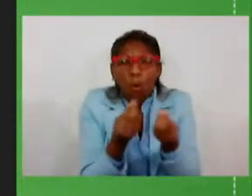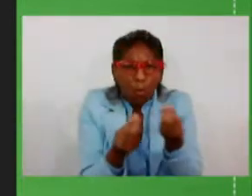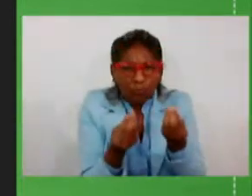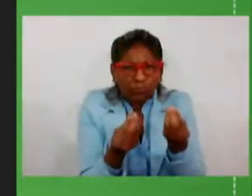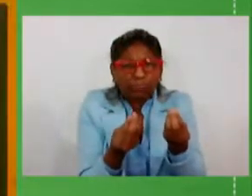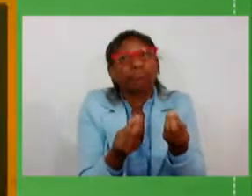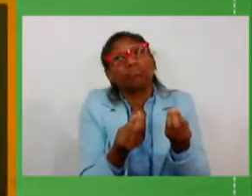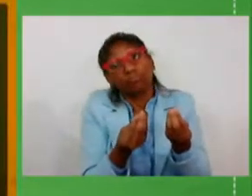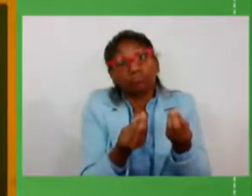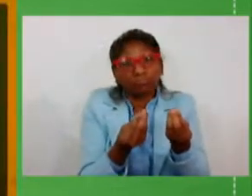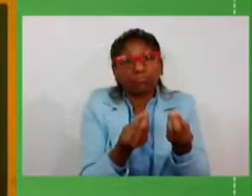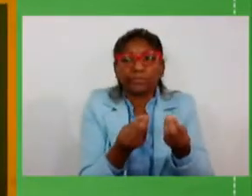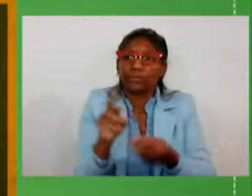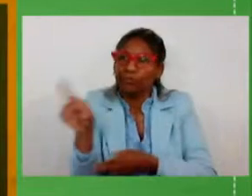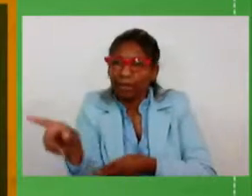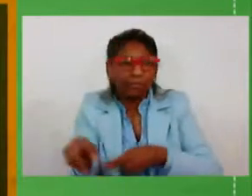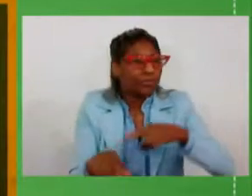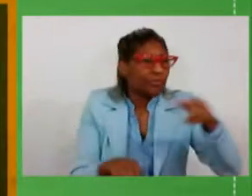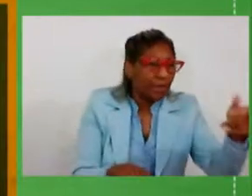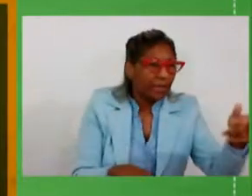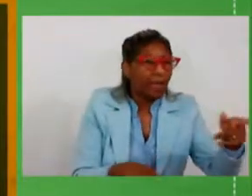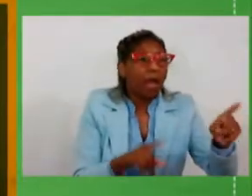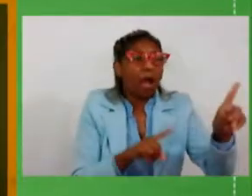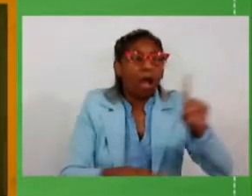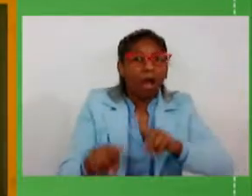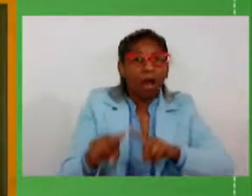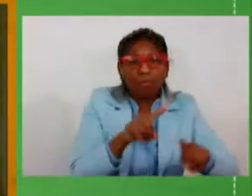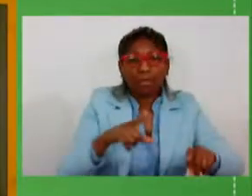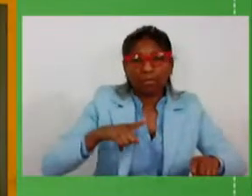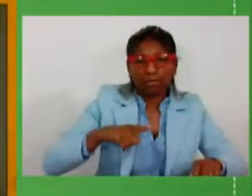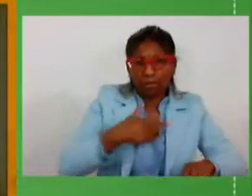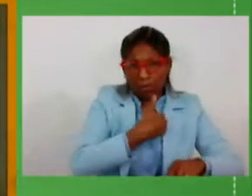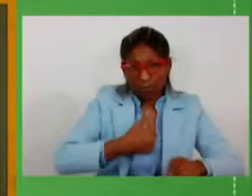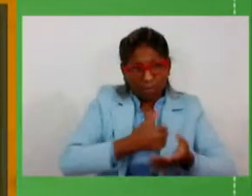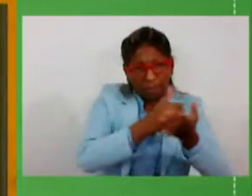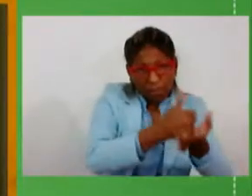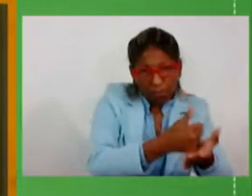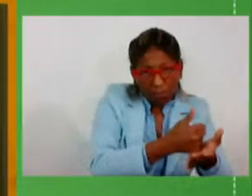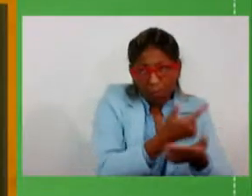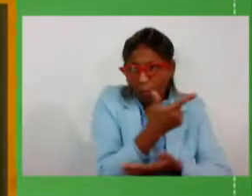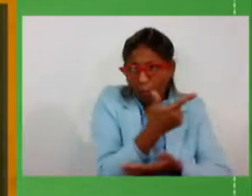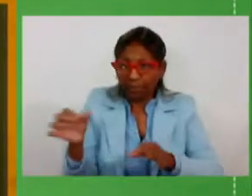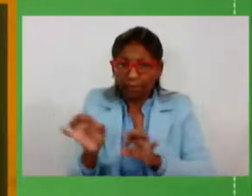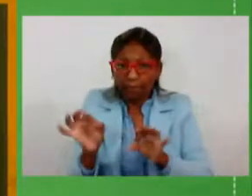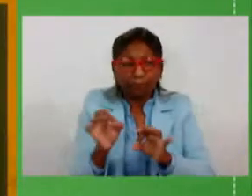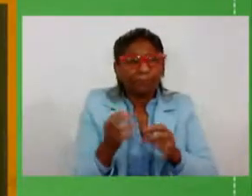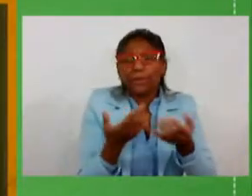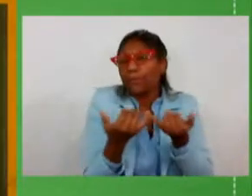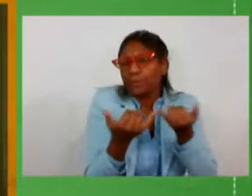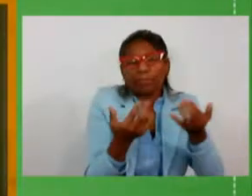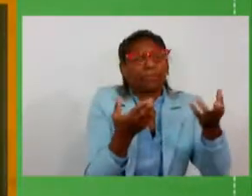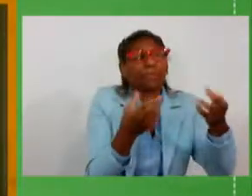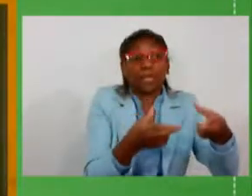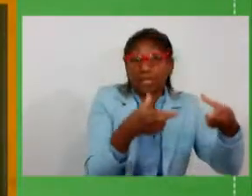comum, ou seja, aquela que não é patrocinada pelo poder público, em regiões que têm pouco